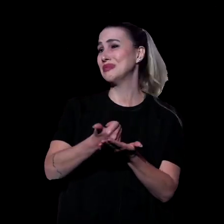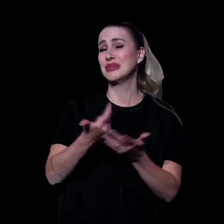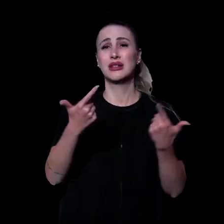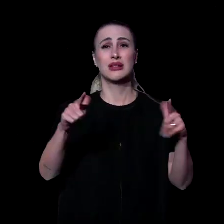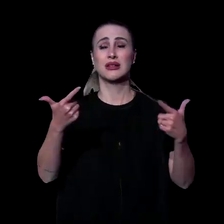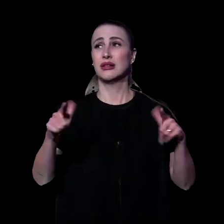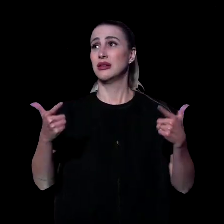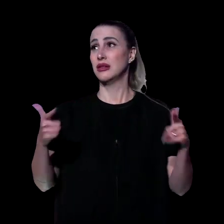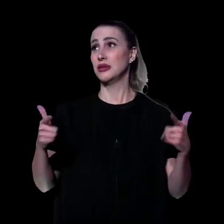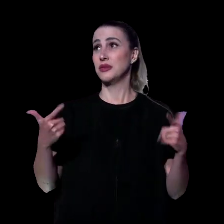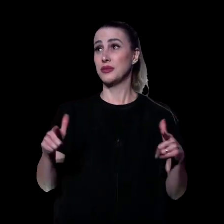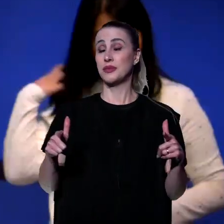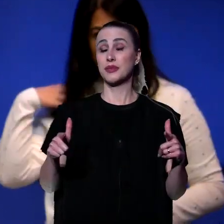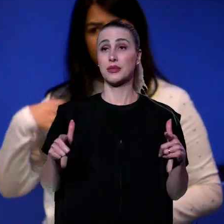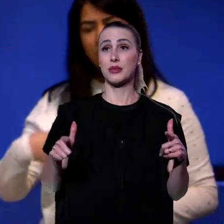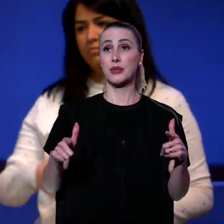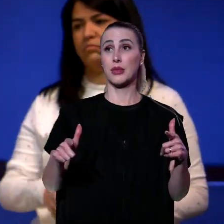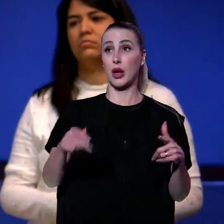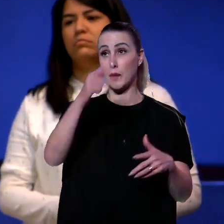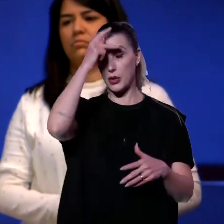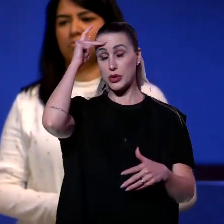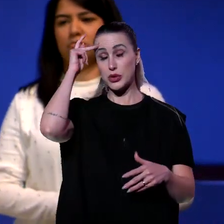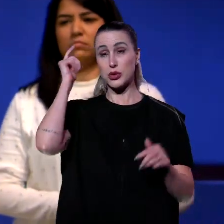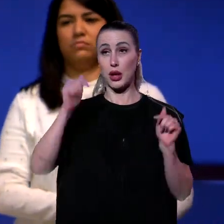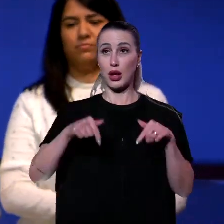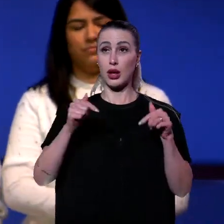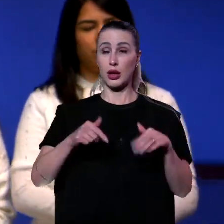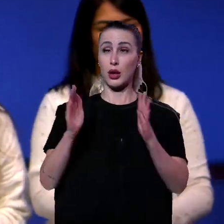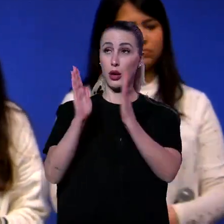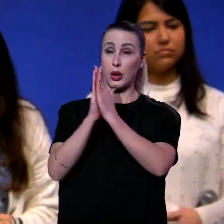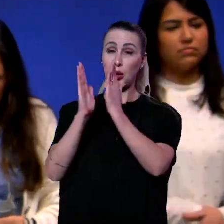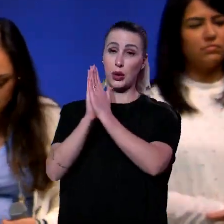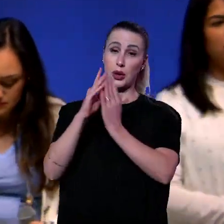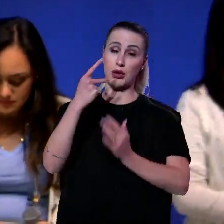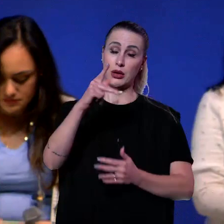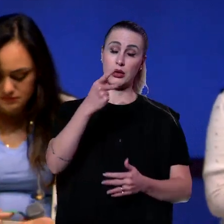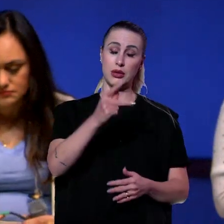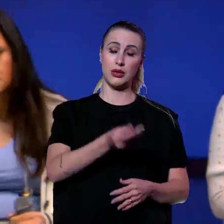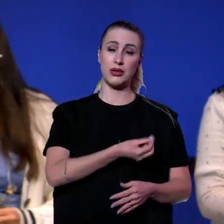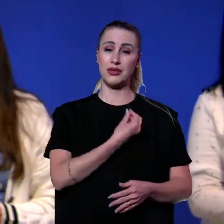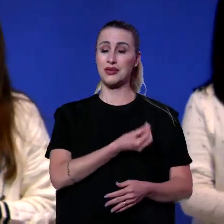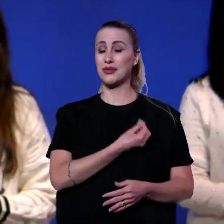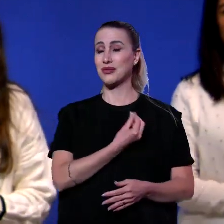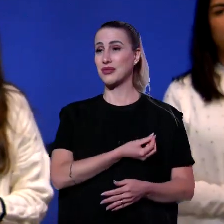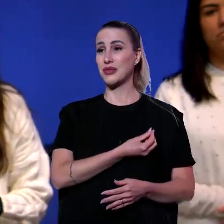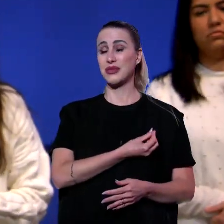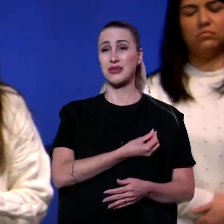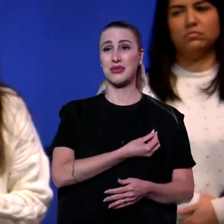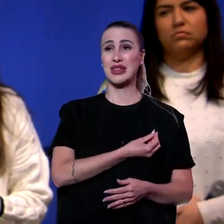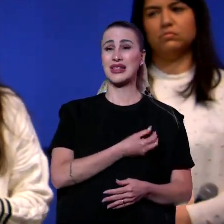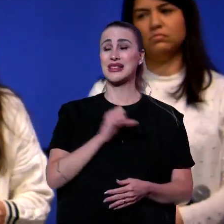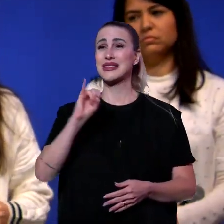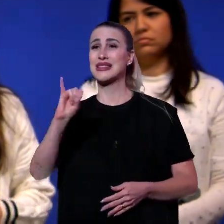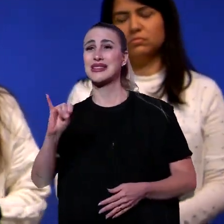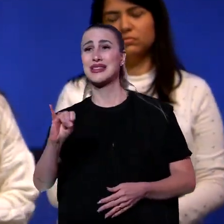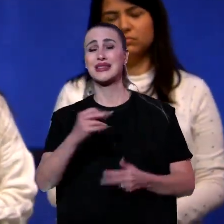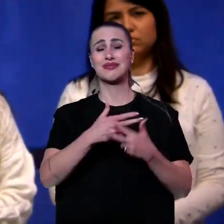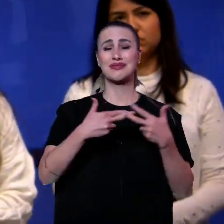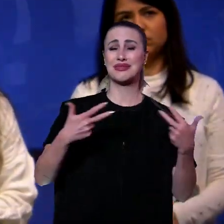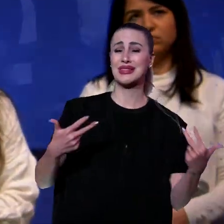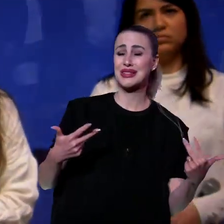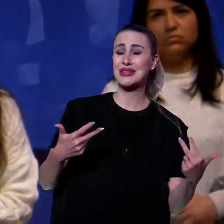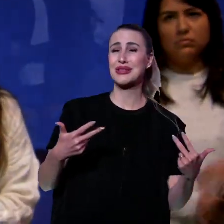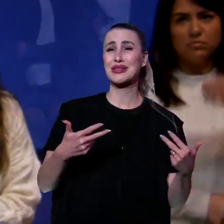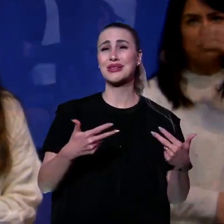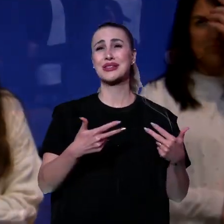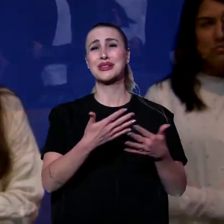irmãos aqui que vão orar por você. Se tem algo que tem deixado você angustiado, profundamente, angustiado